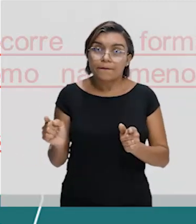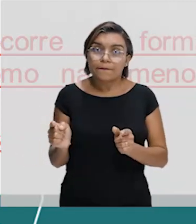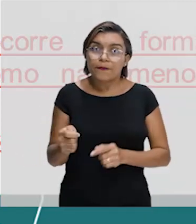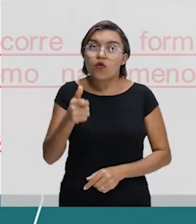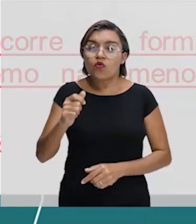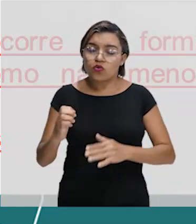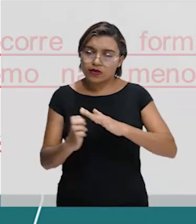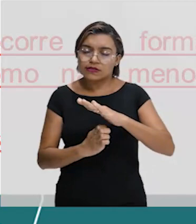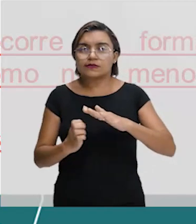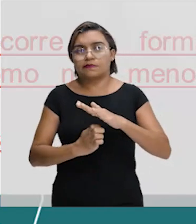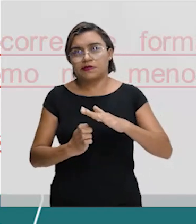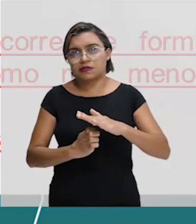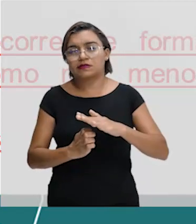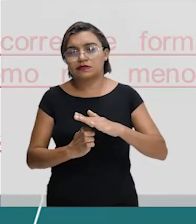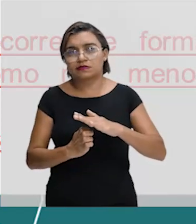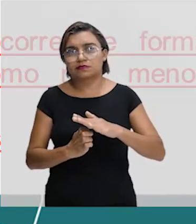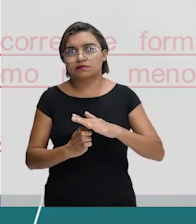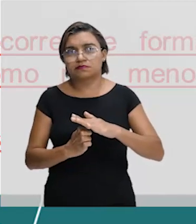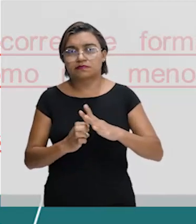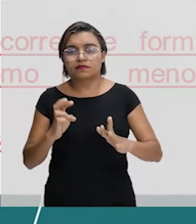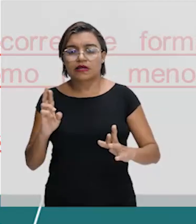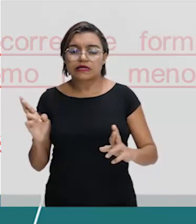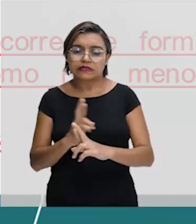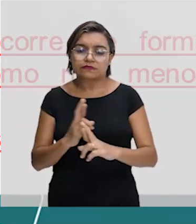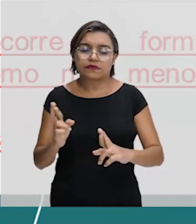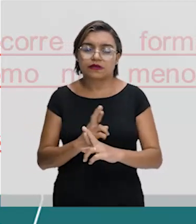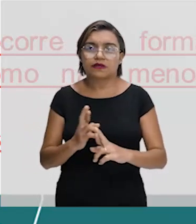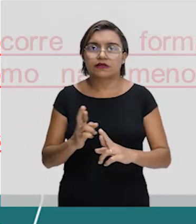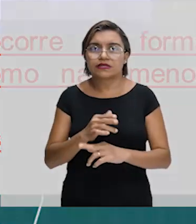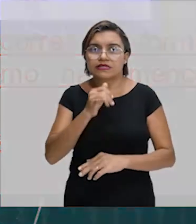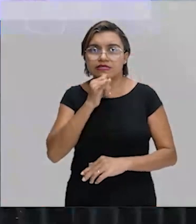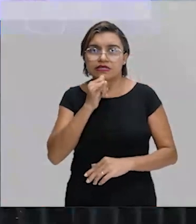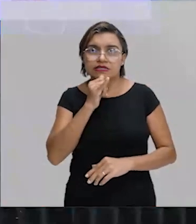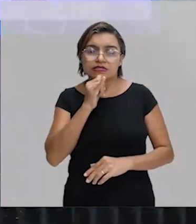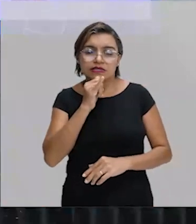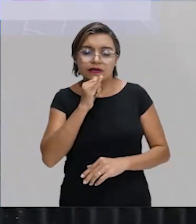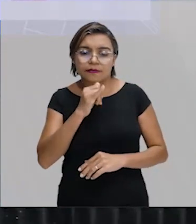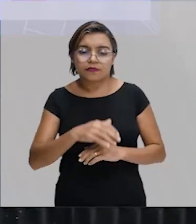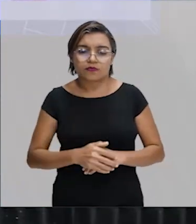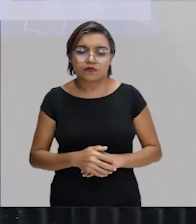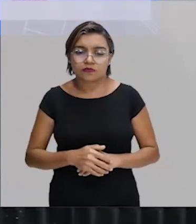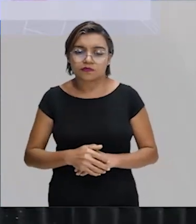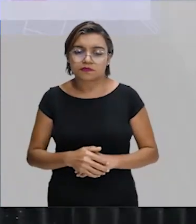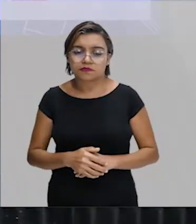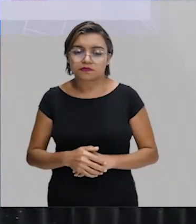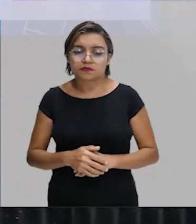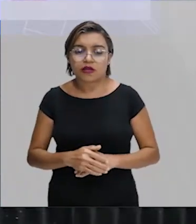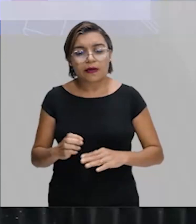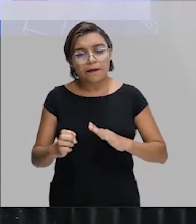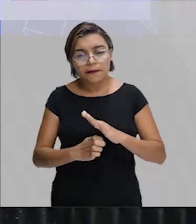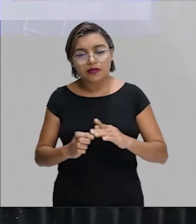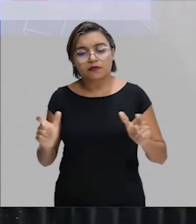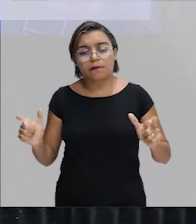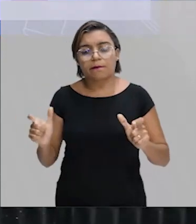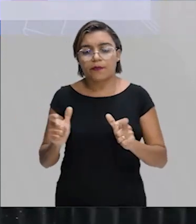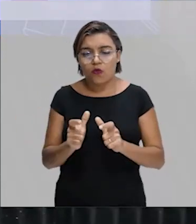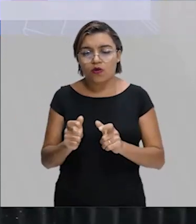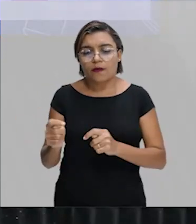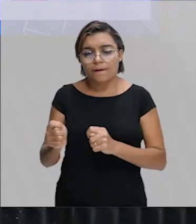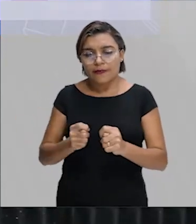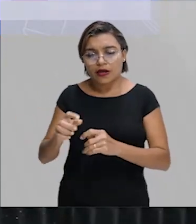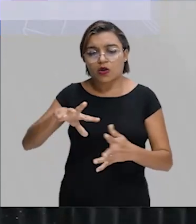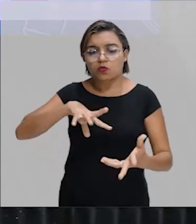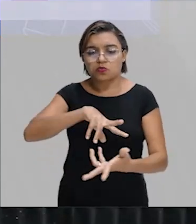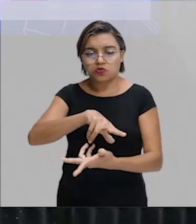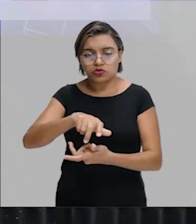empresas. Isso se refere em relação à expansão dos oligopólios e conglomerados. Muita atenção em relação a isso.